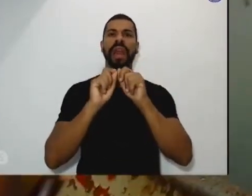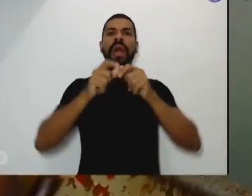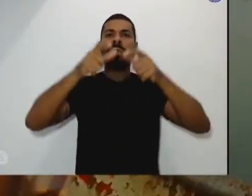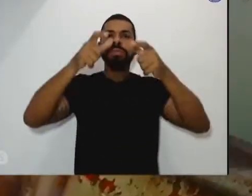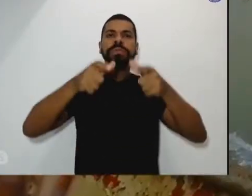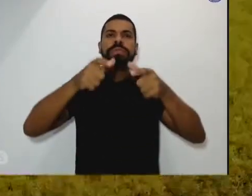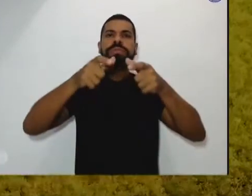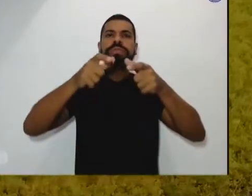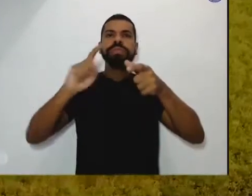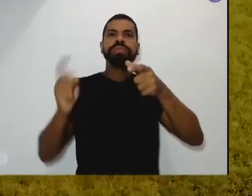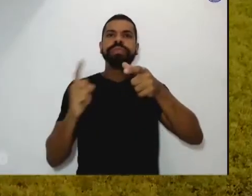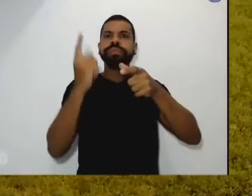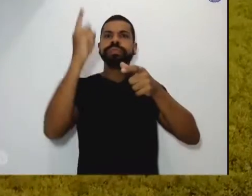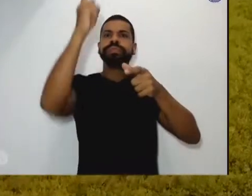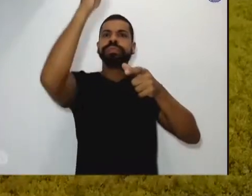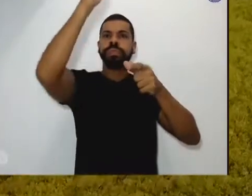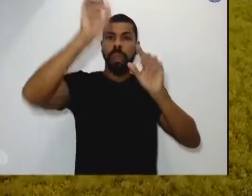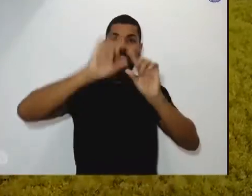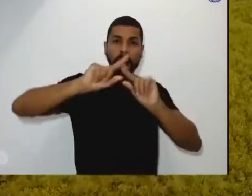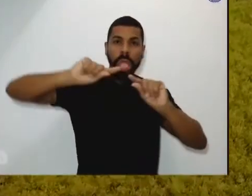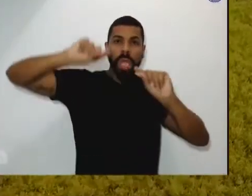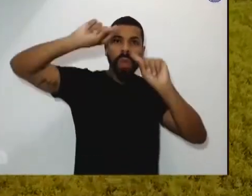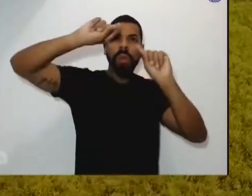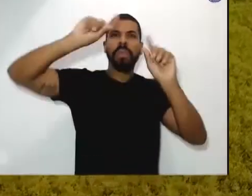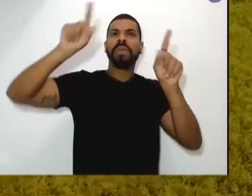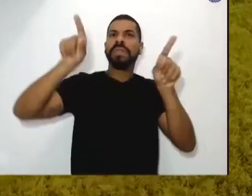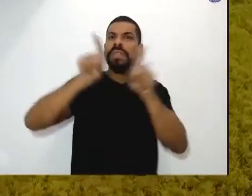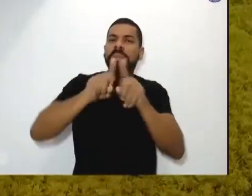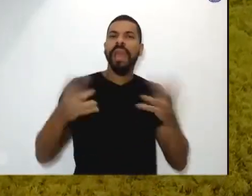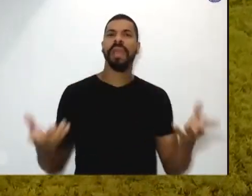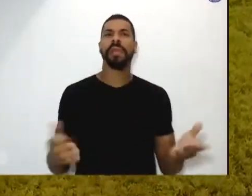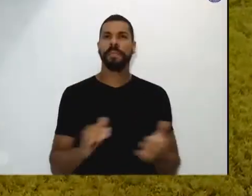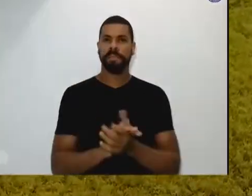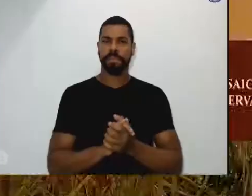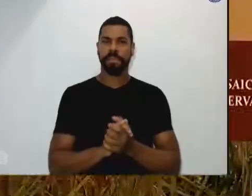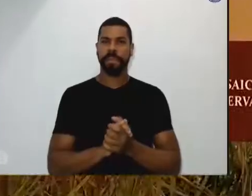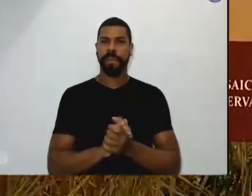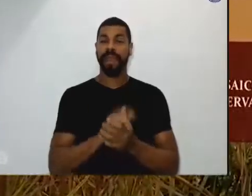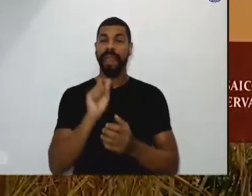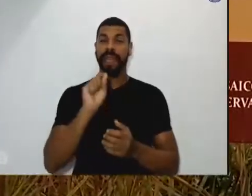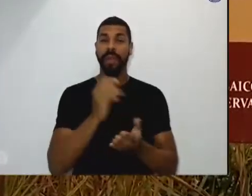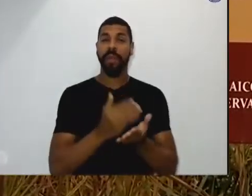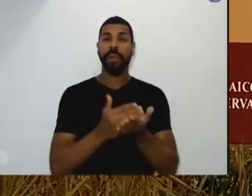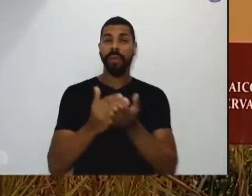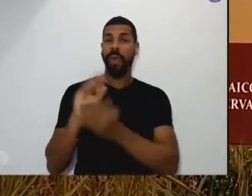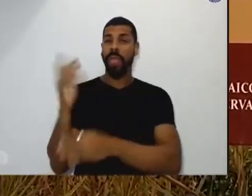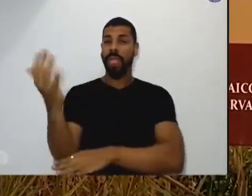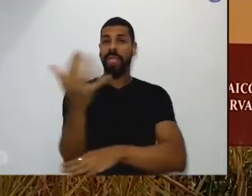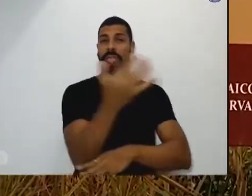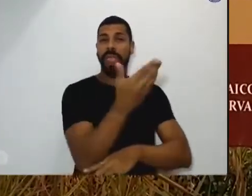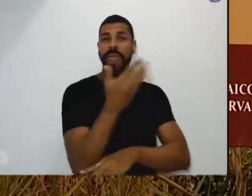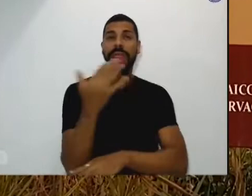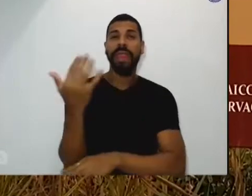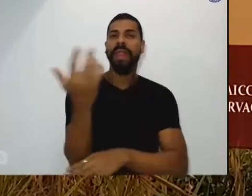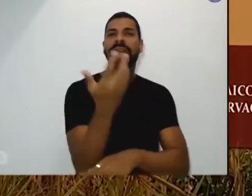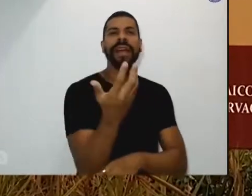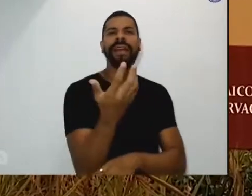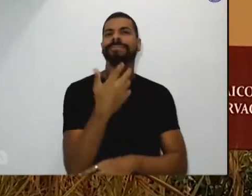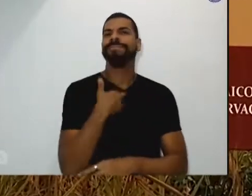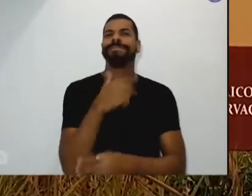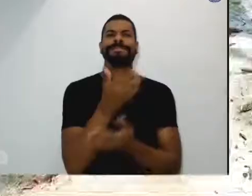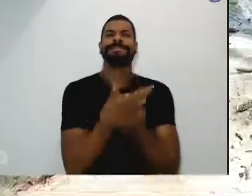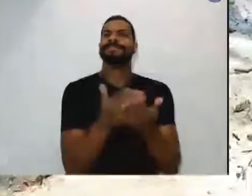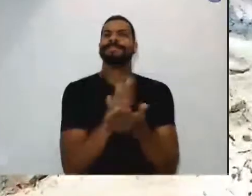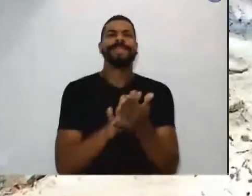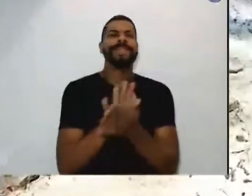década de 80, o processo de criação da estação ecológica não previu nenhum estudo para criar